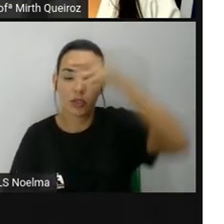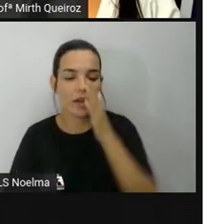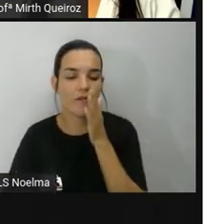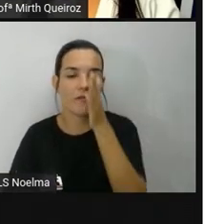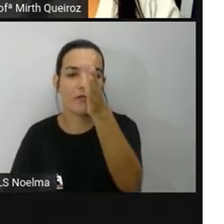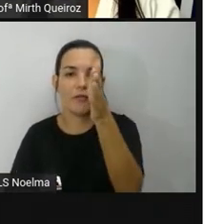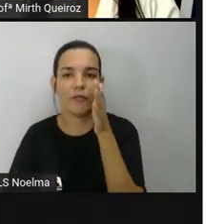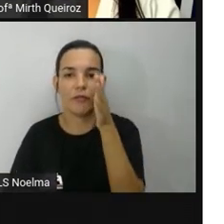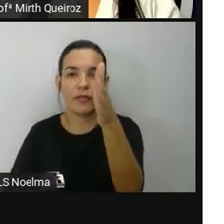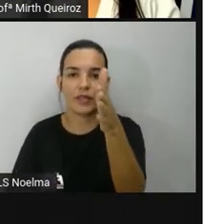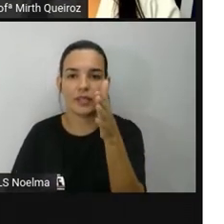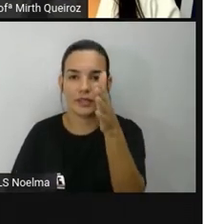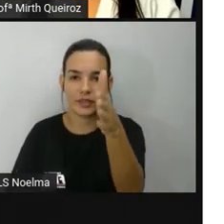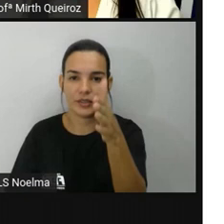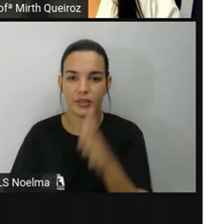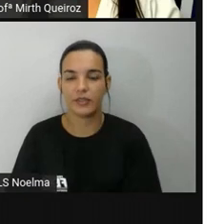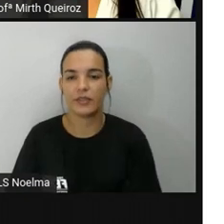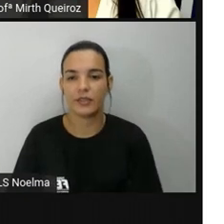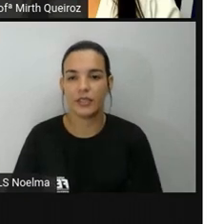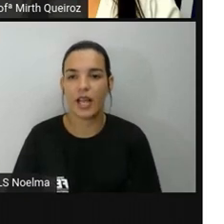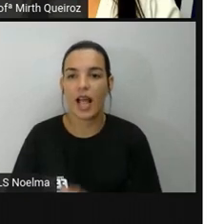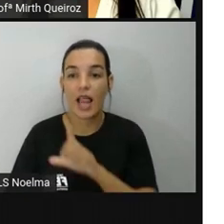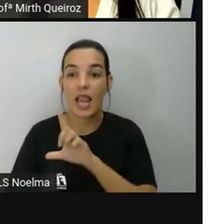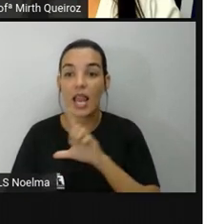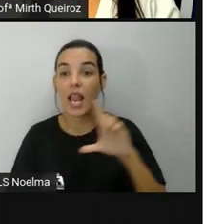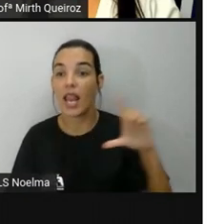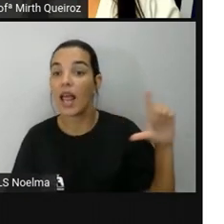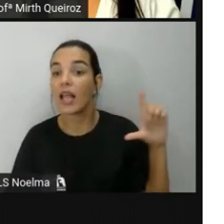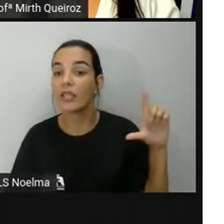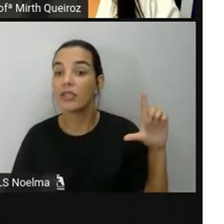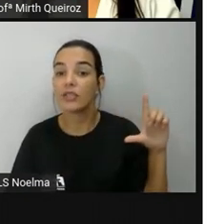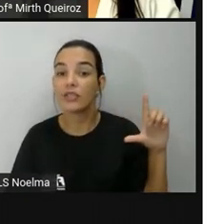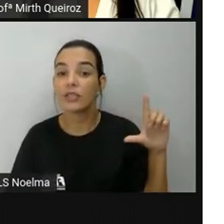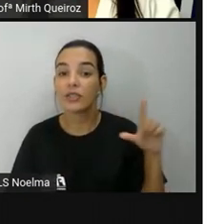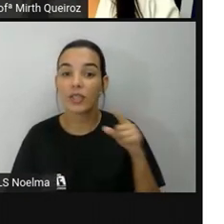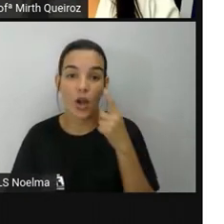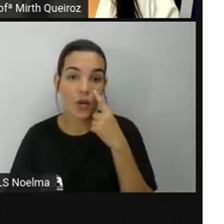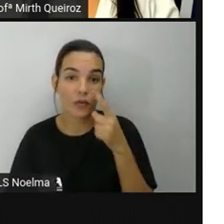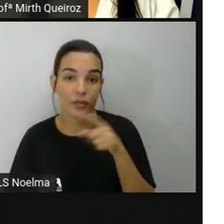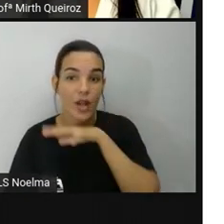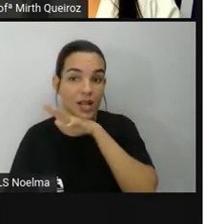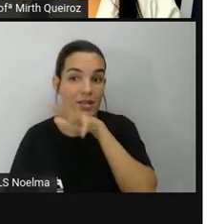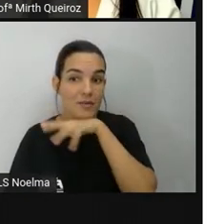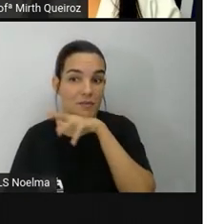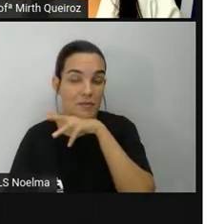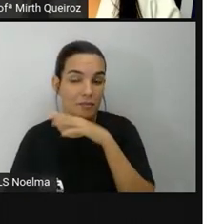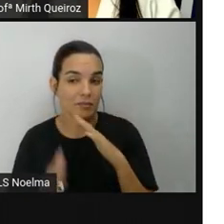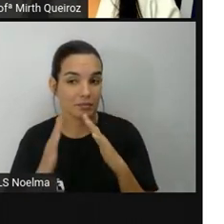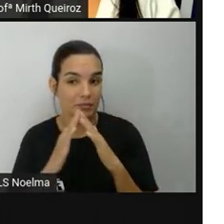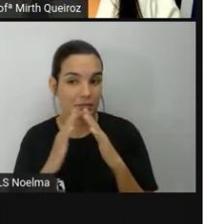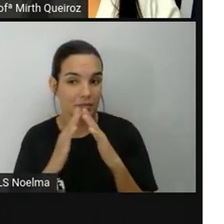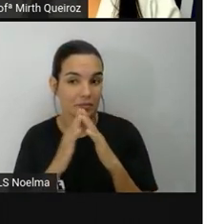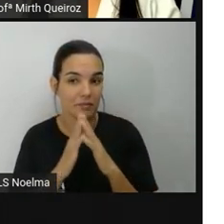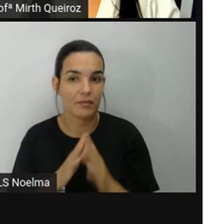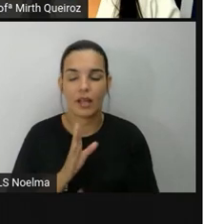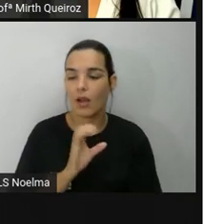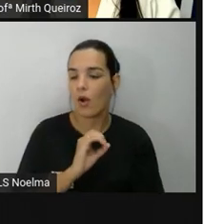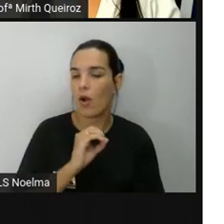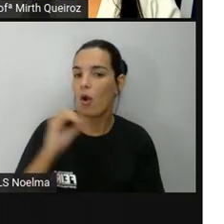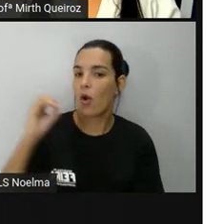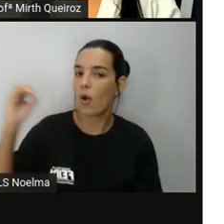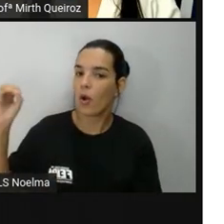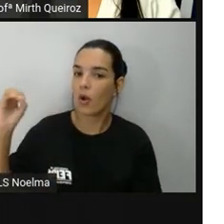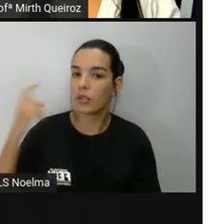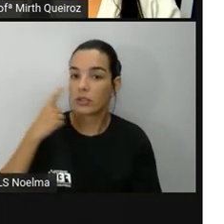frente, né? O sentido leste é onde está o zoológico. E o sentido oeste